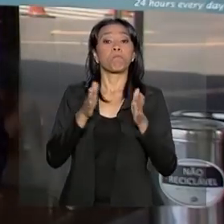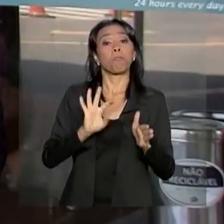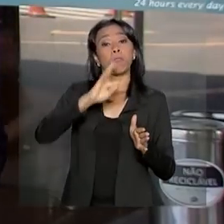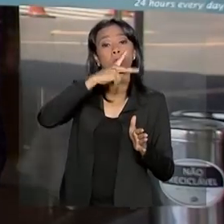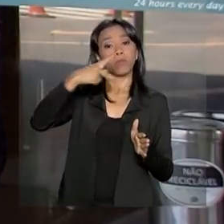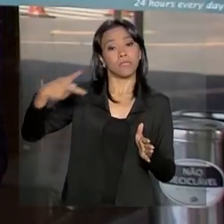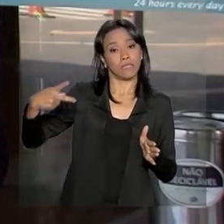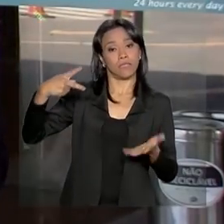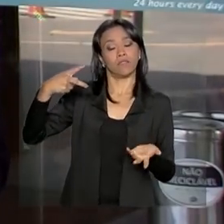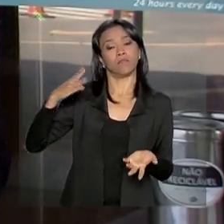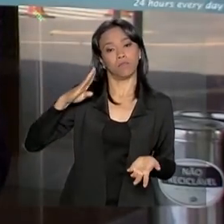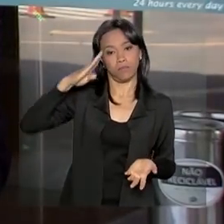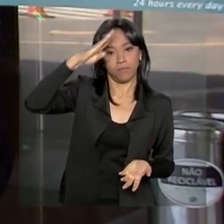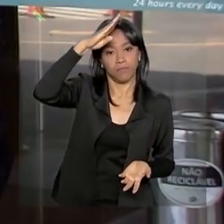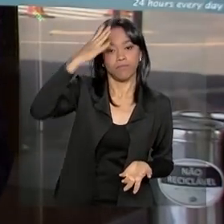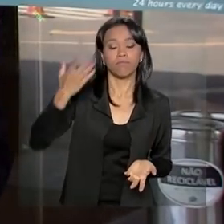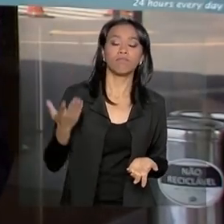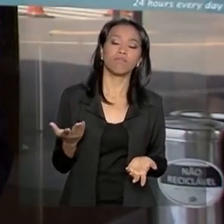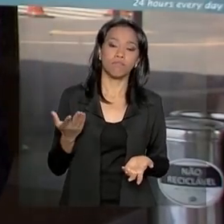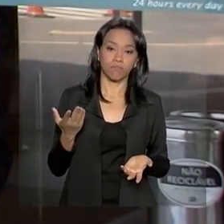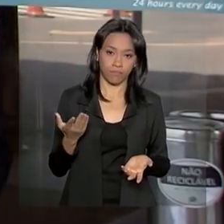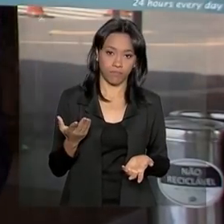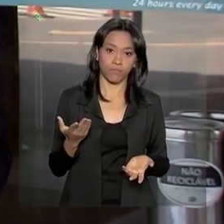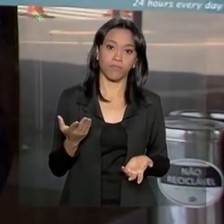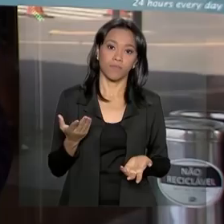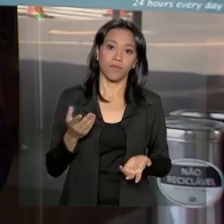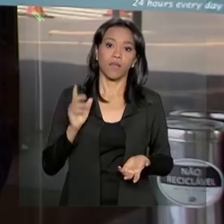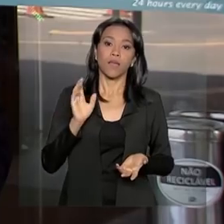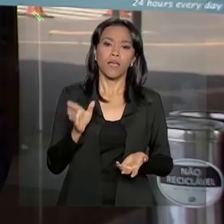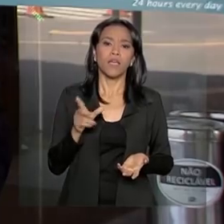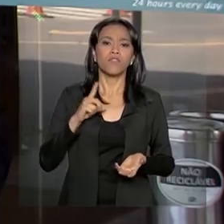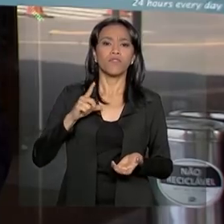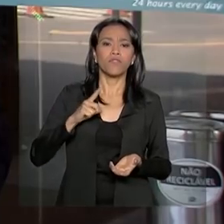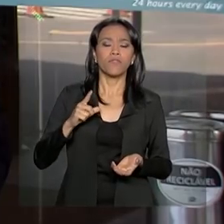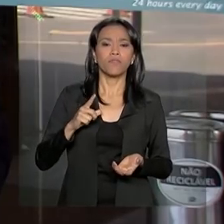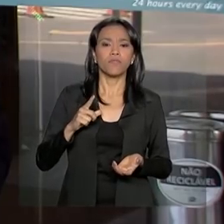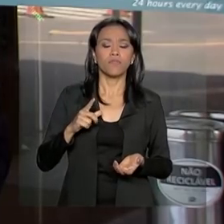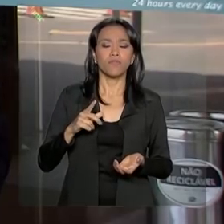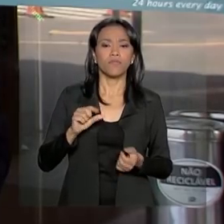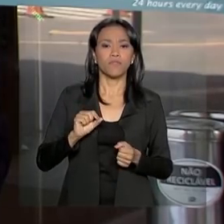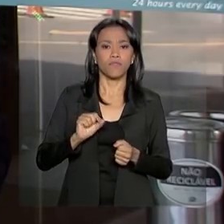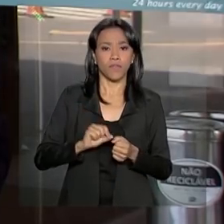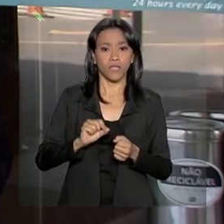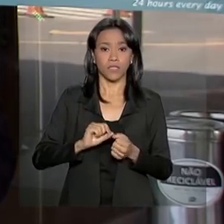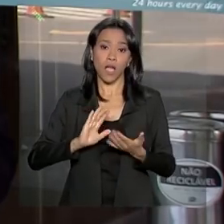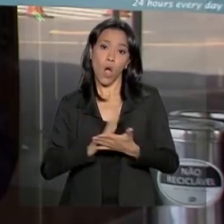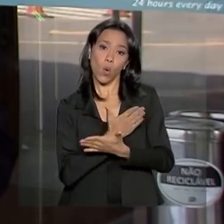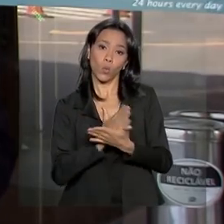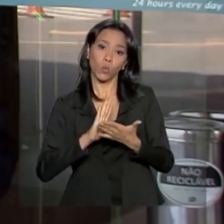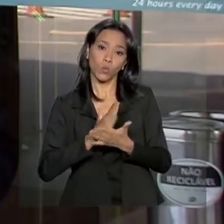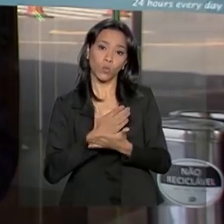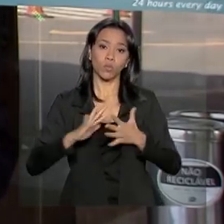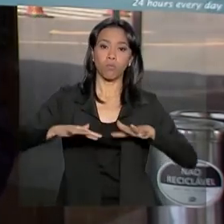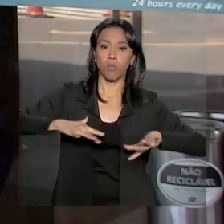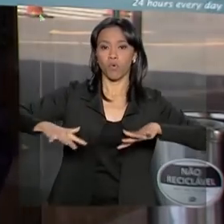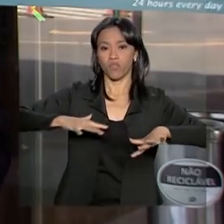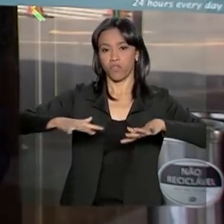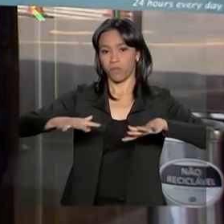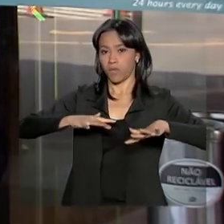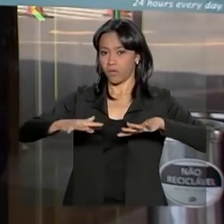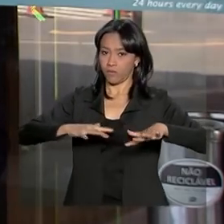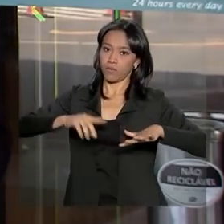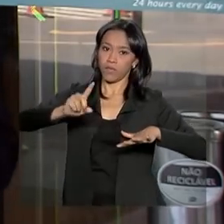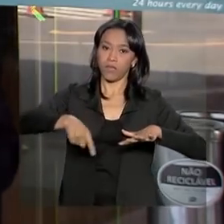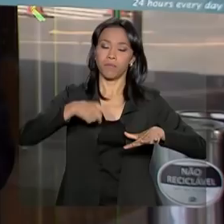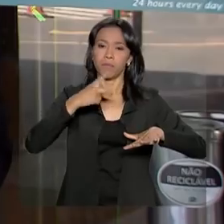fez, de acordo com o Otávio Rego Barros, alguns movimentos em um aparelho que simula o movimento de uma